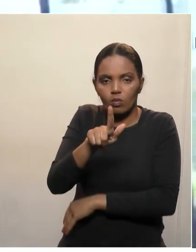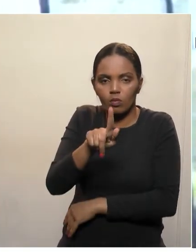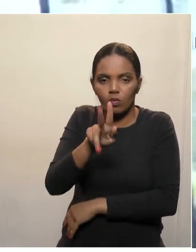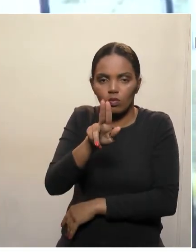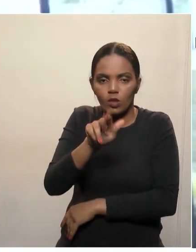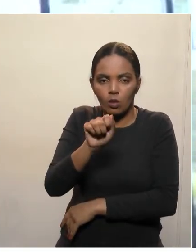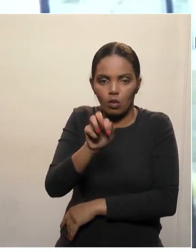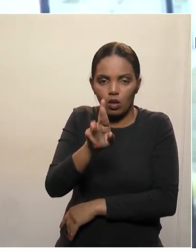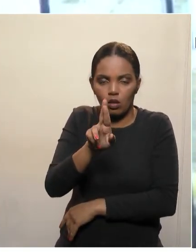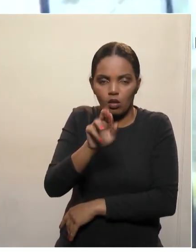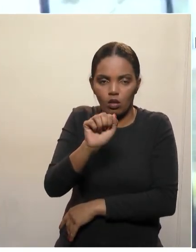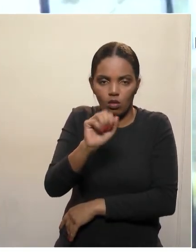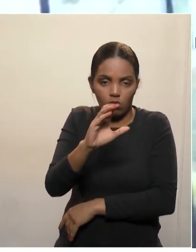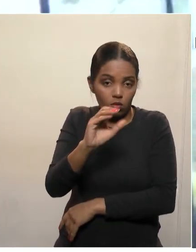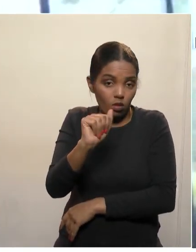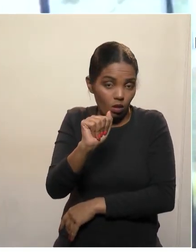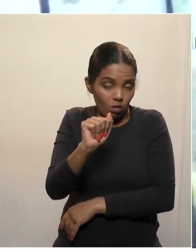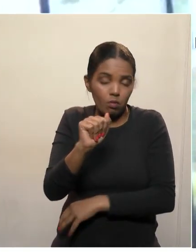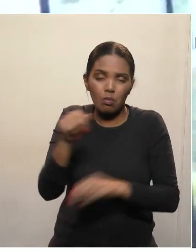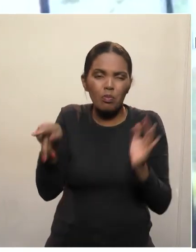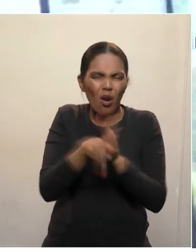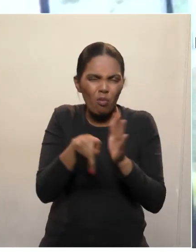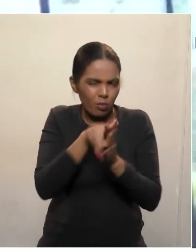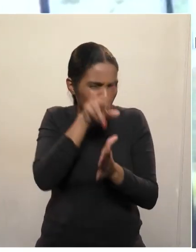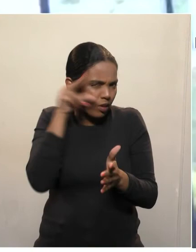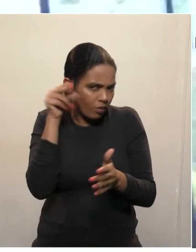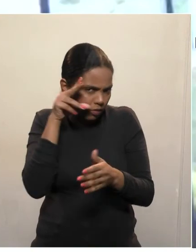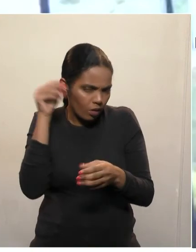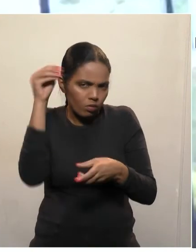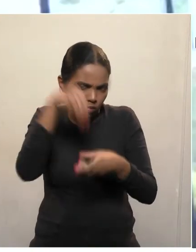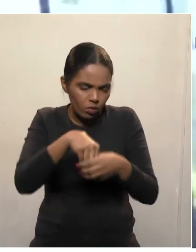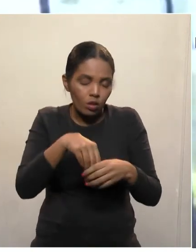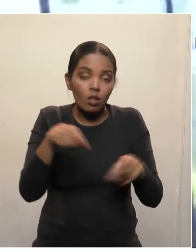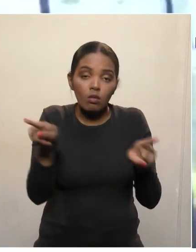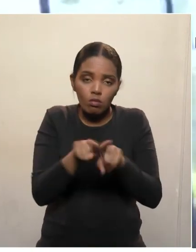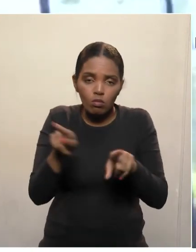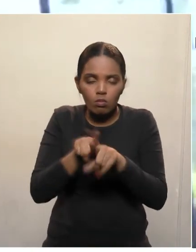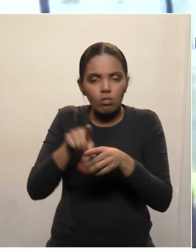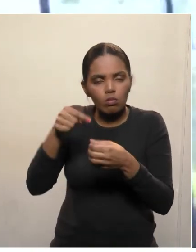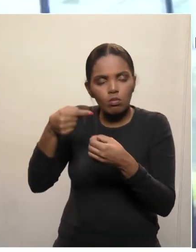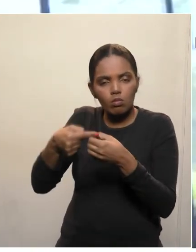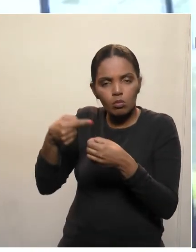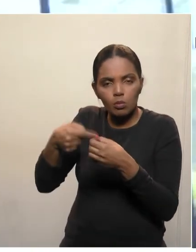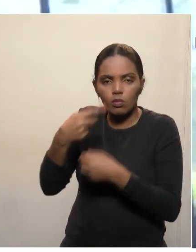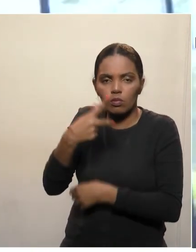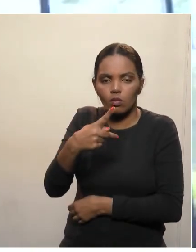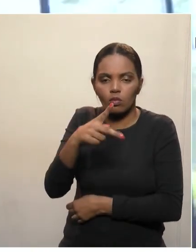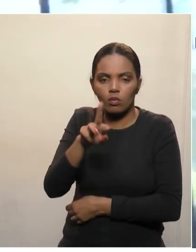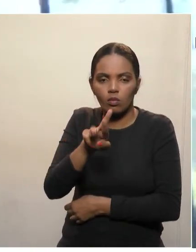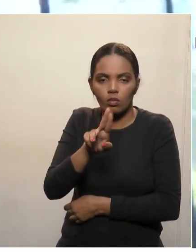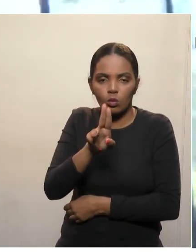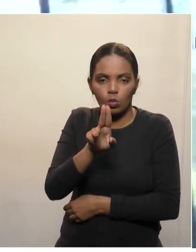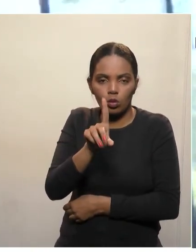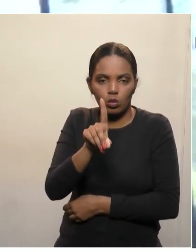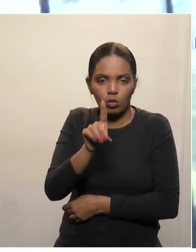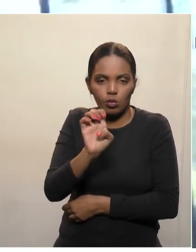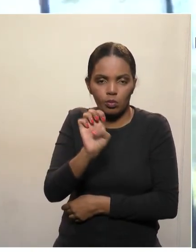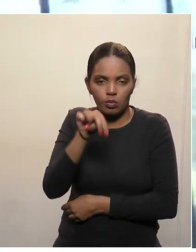distrito de Guarapuava, que atende também ao município de Prudentópolis, onde sai também